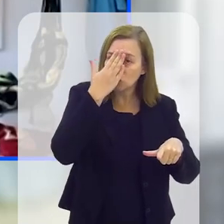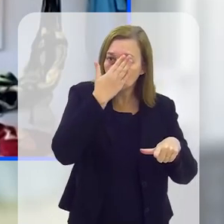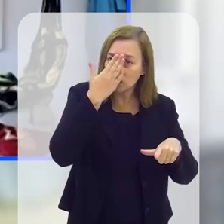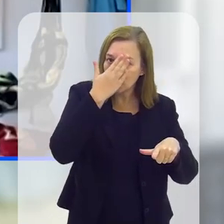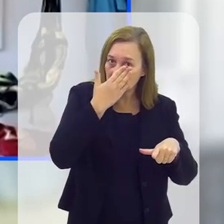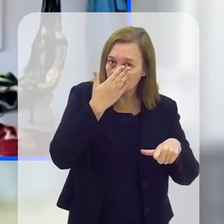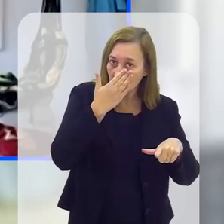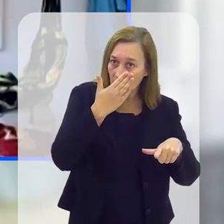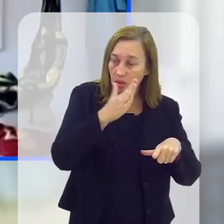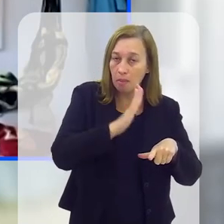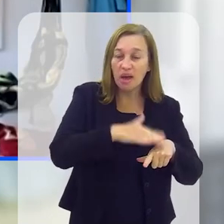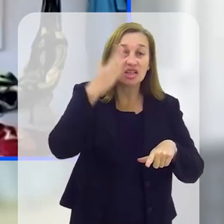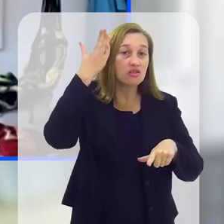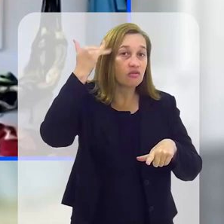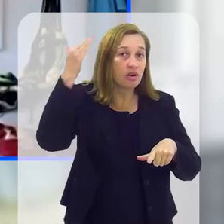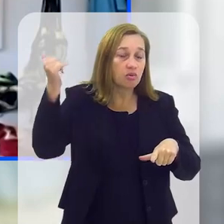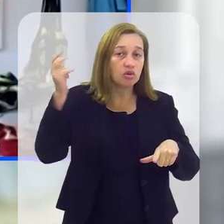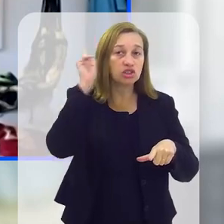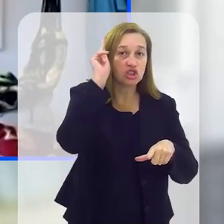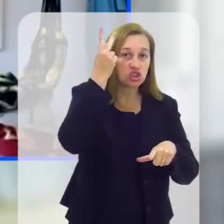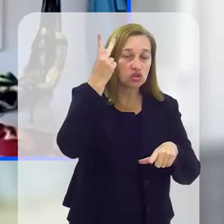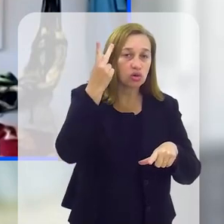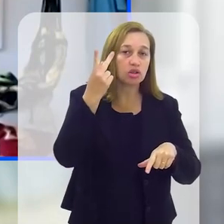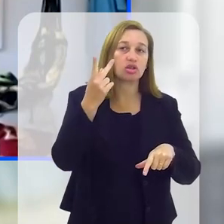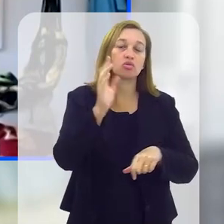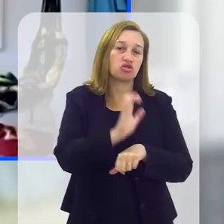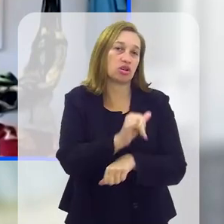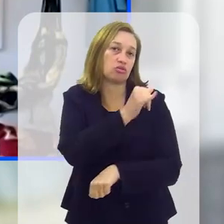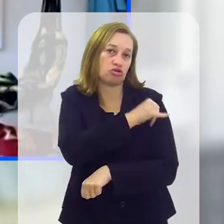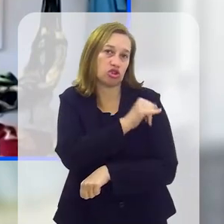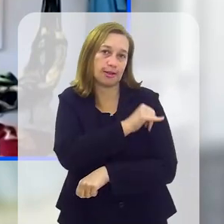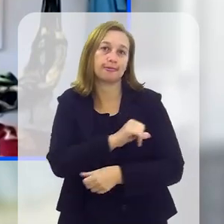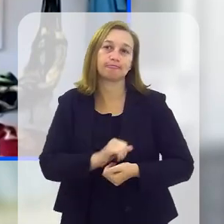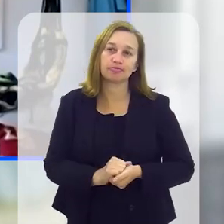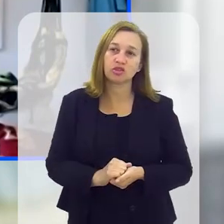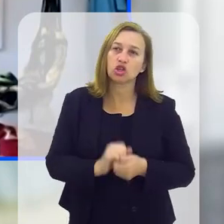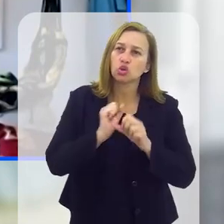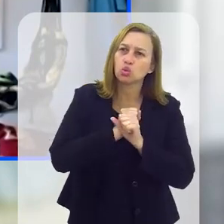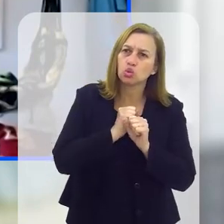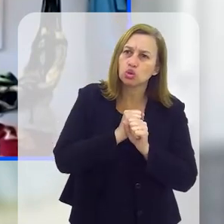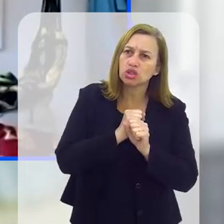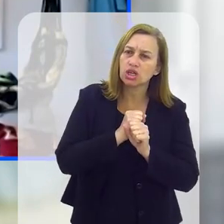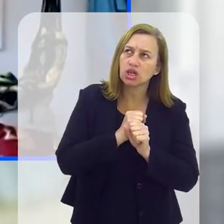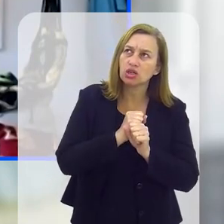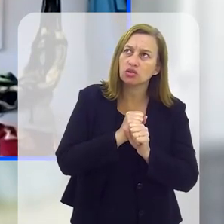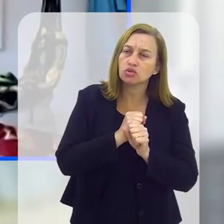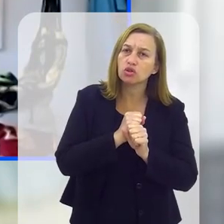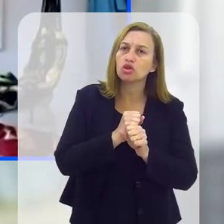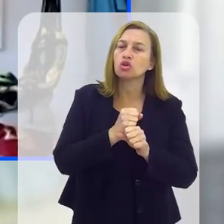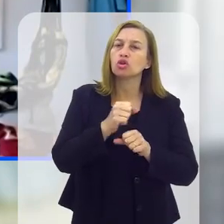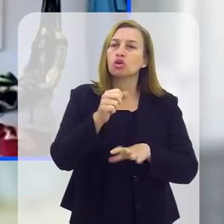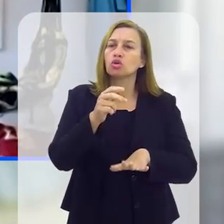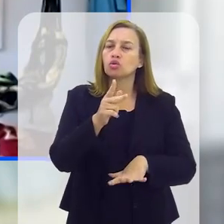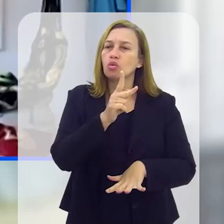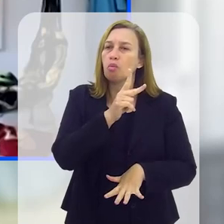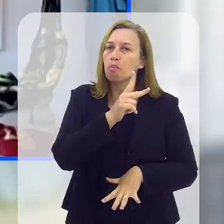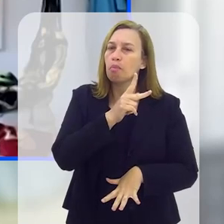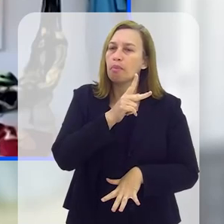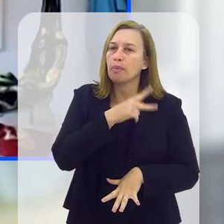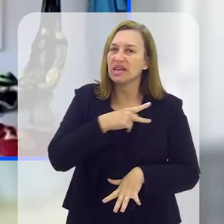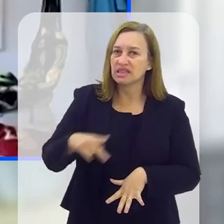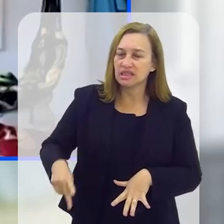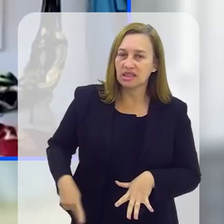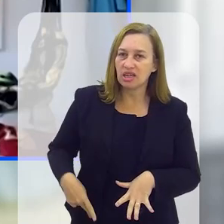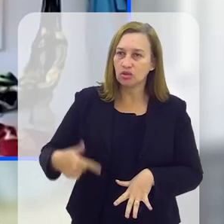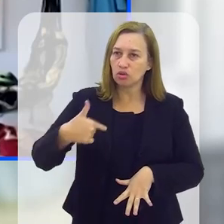importante e mais histórica do Rio de Janeiro. Desde os tempos do presidente Getúlio Vargas, ela